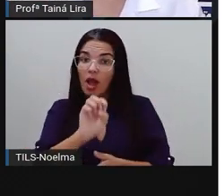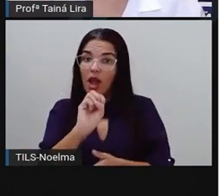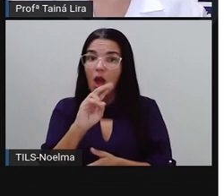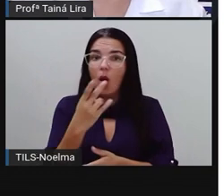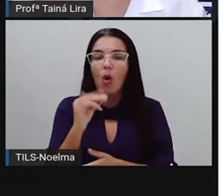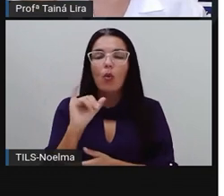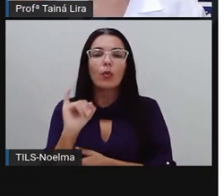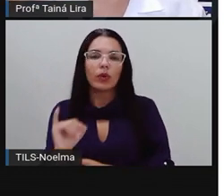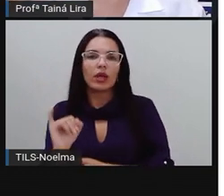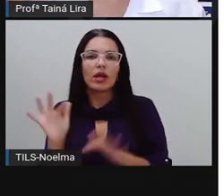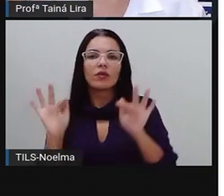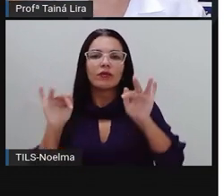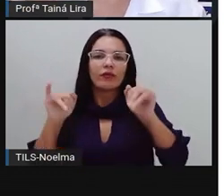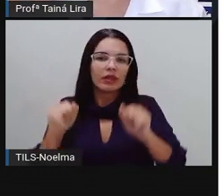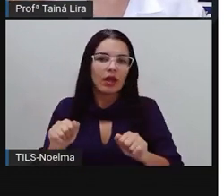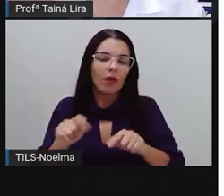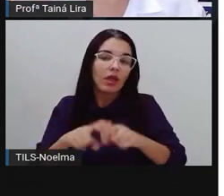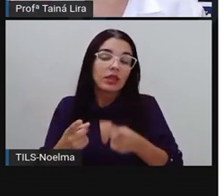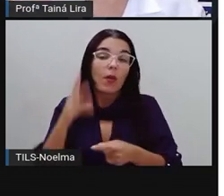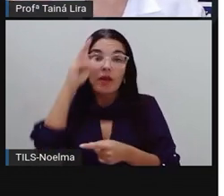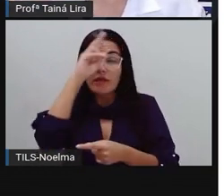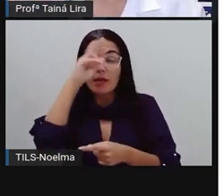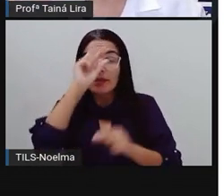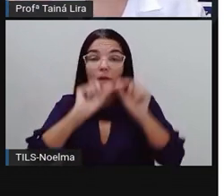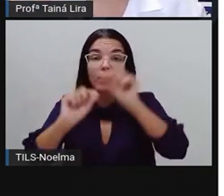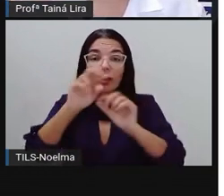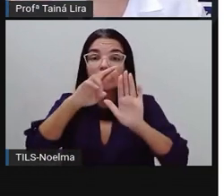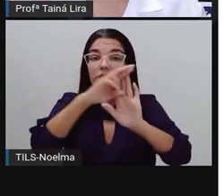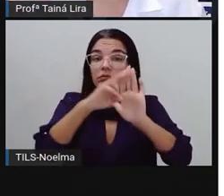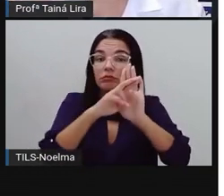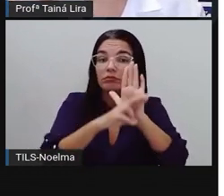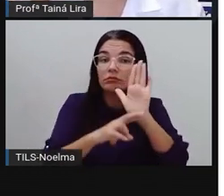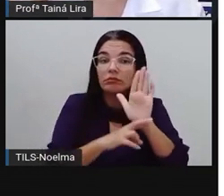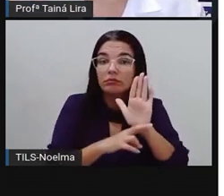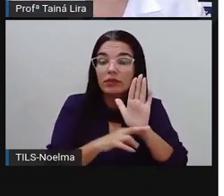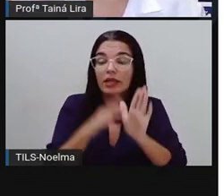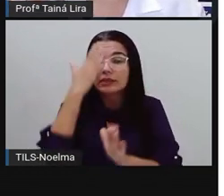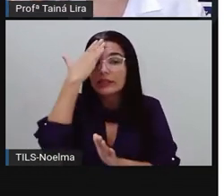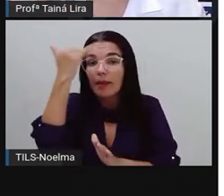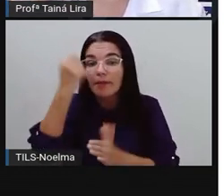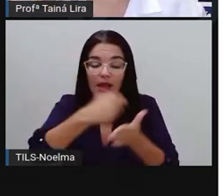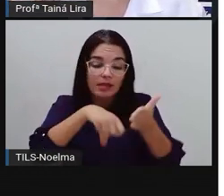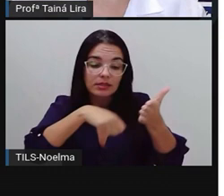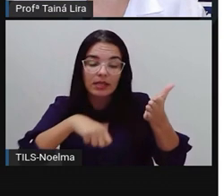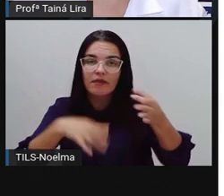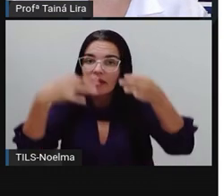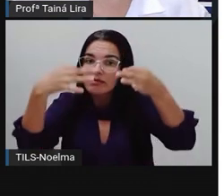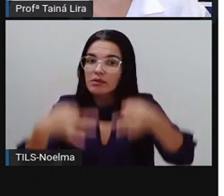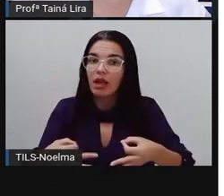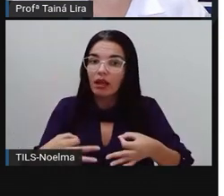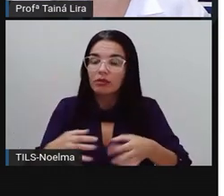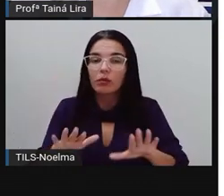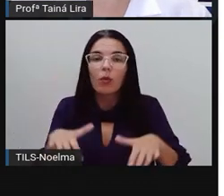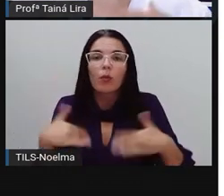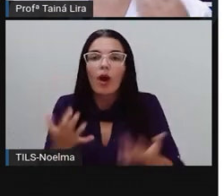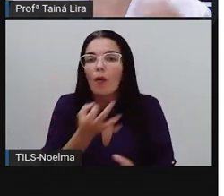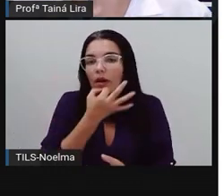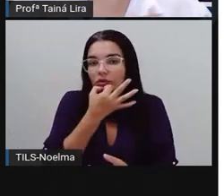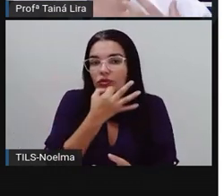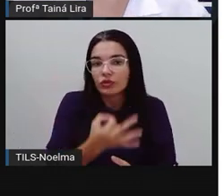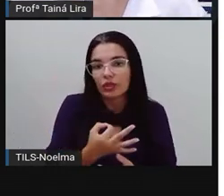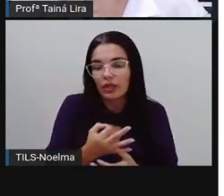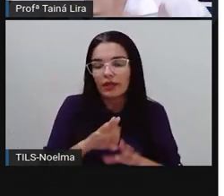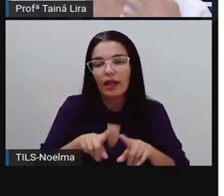I ali no final. Então, o é que eu tenho que lembrar para eu saber escrever ali certinho? Qual é a dica? Então, a